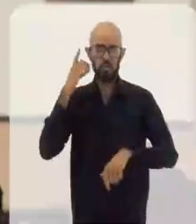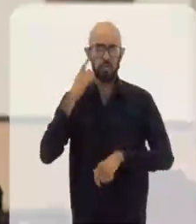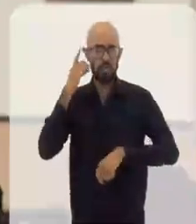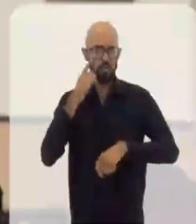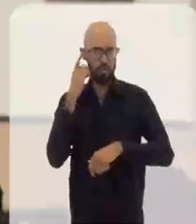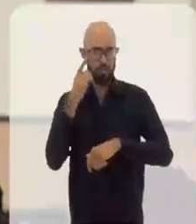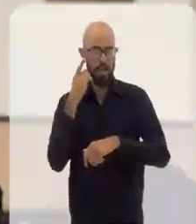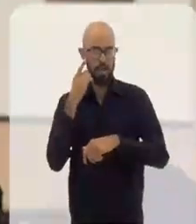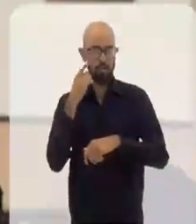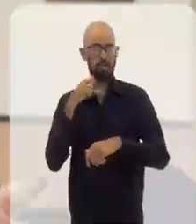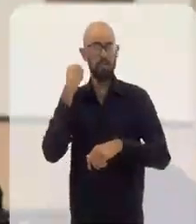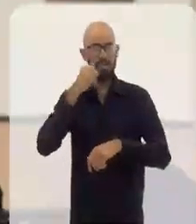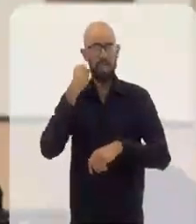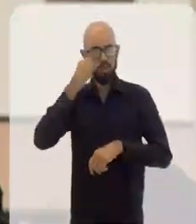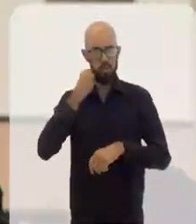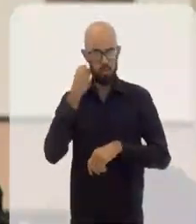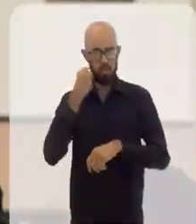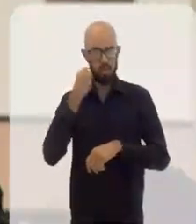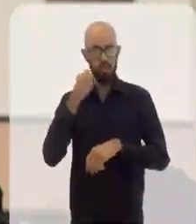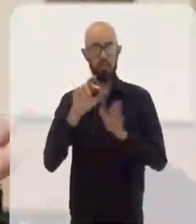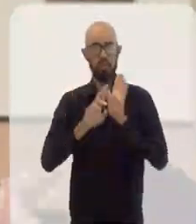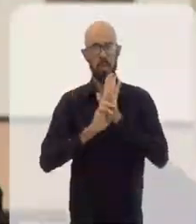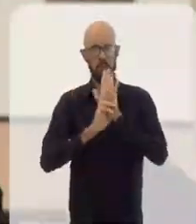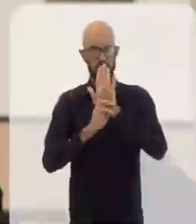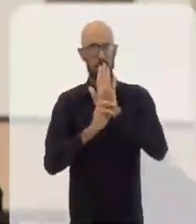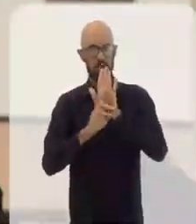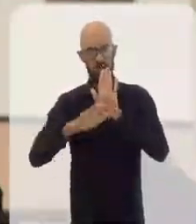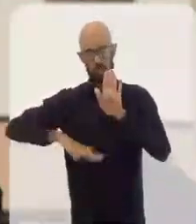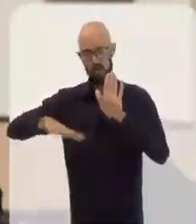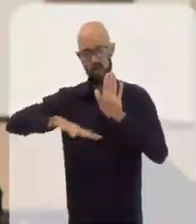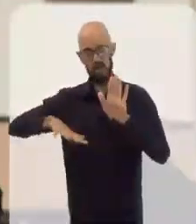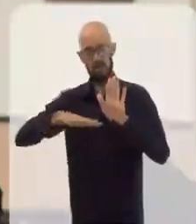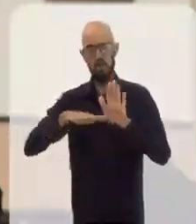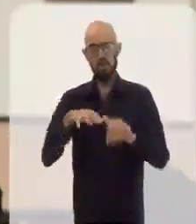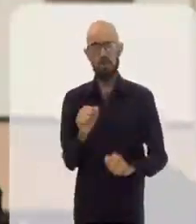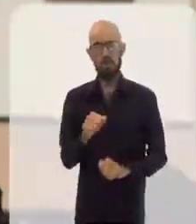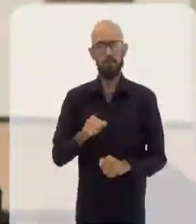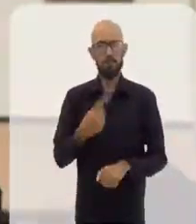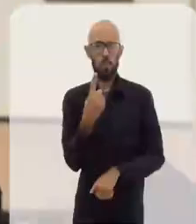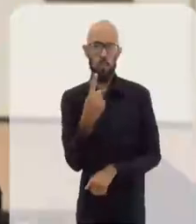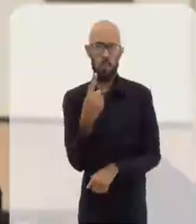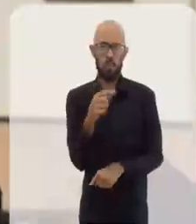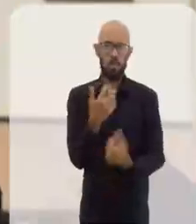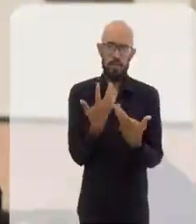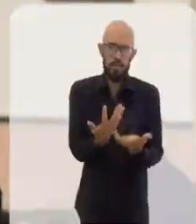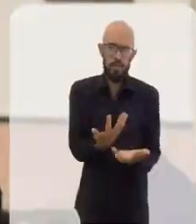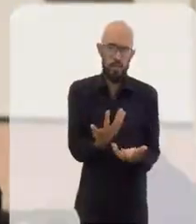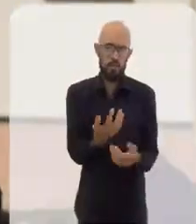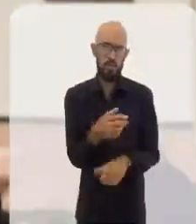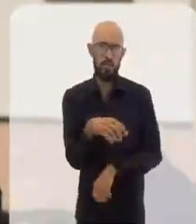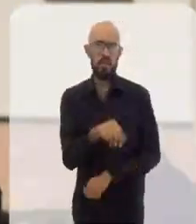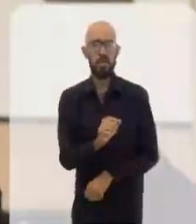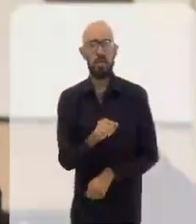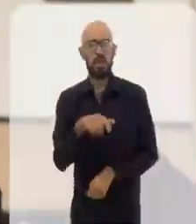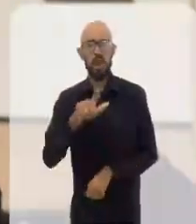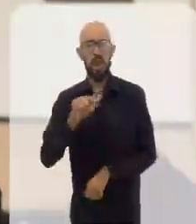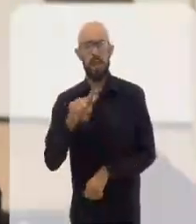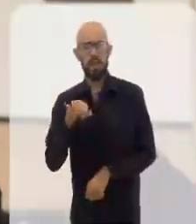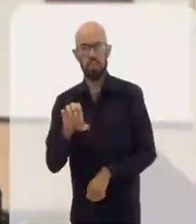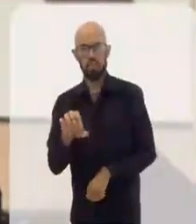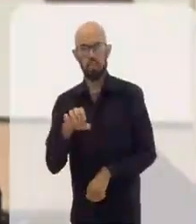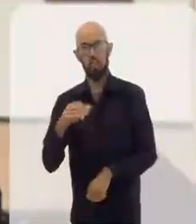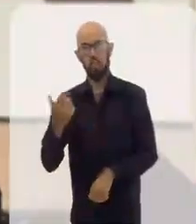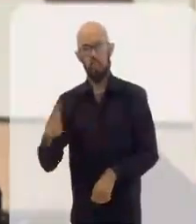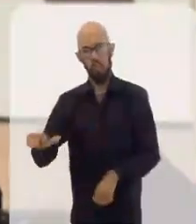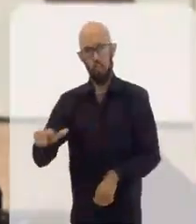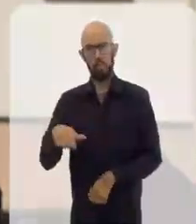Império. E ali, os deputados representando, os senadores representando a região, um defendia Laje,